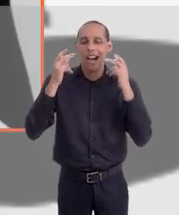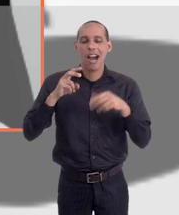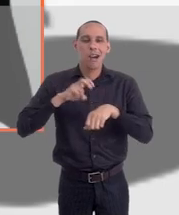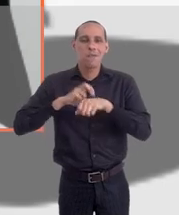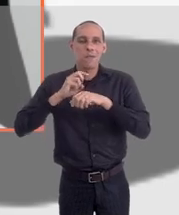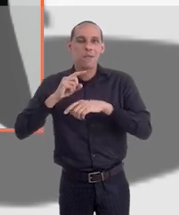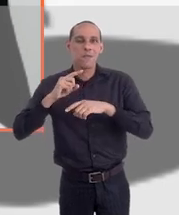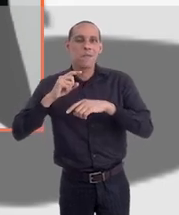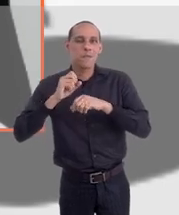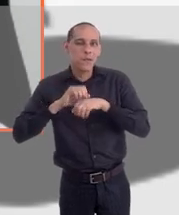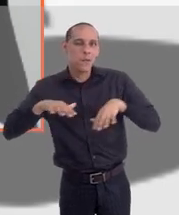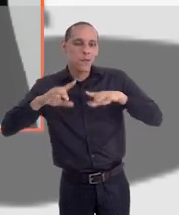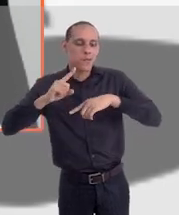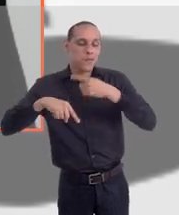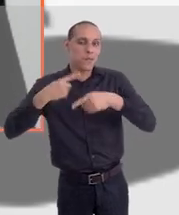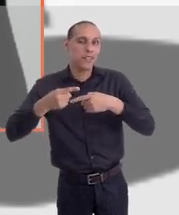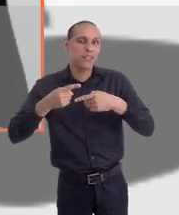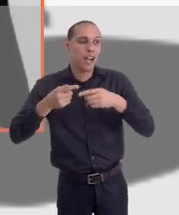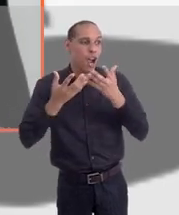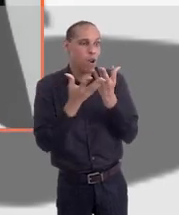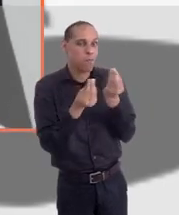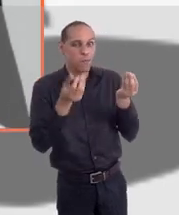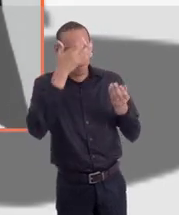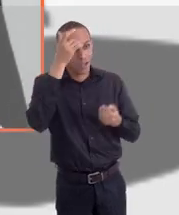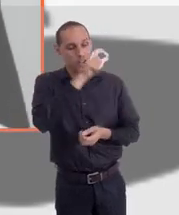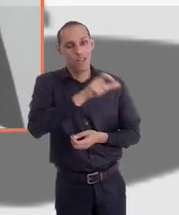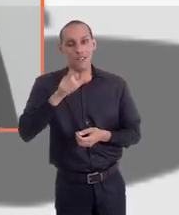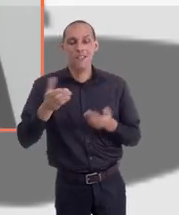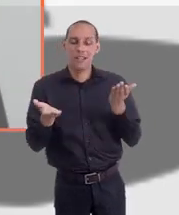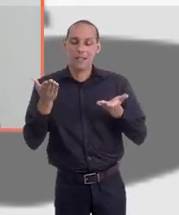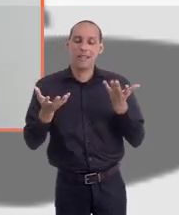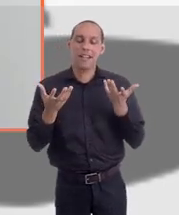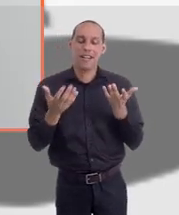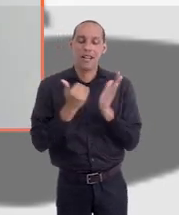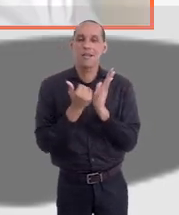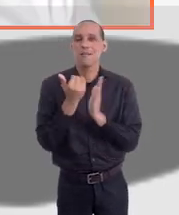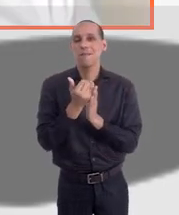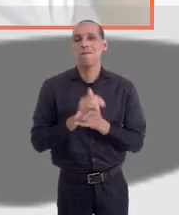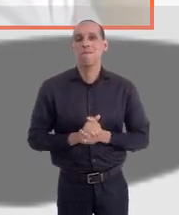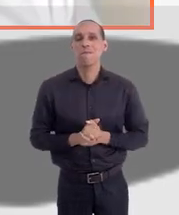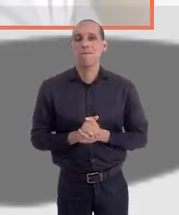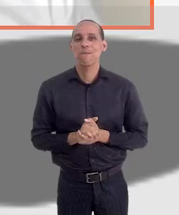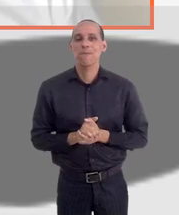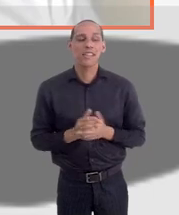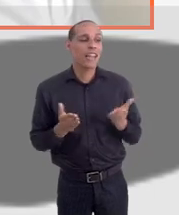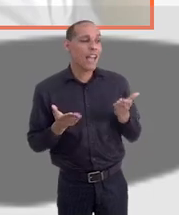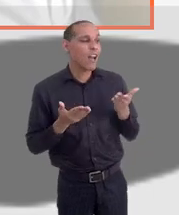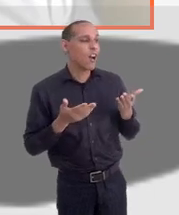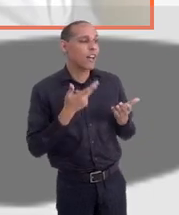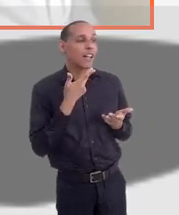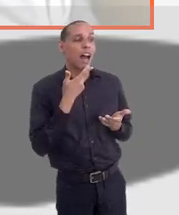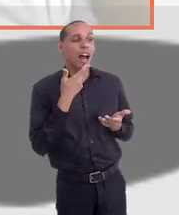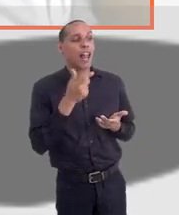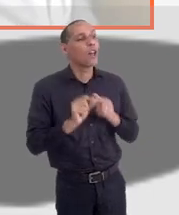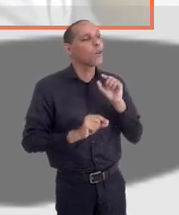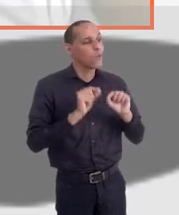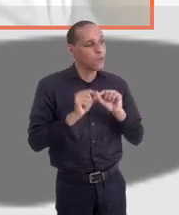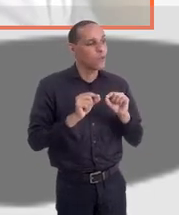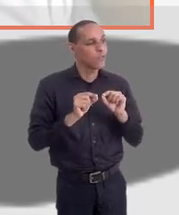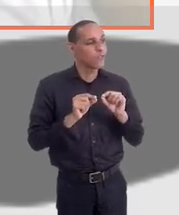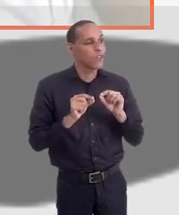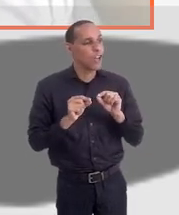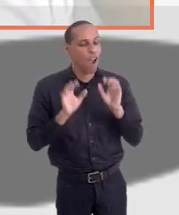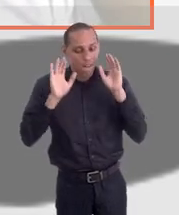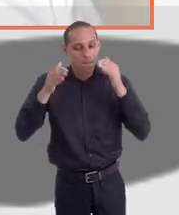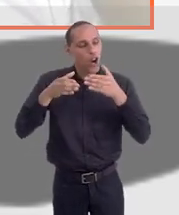pandemia. Então isso está aflorando e as pessoas estão buscando cada vez mais a estabilidade. Sim, vamos falar então agora com foco no concurso